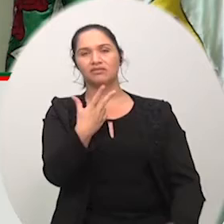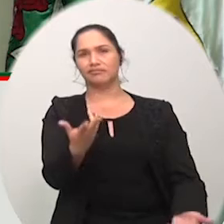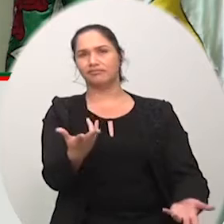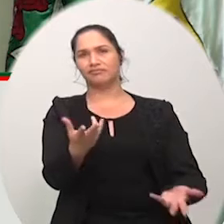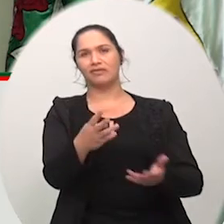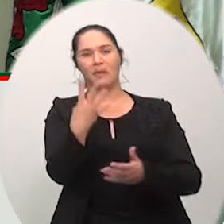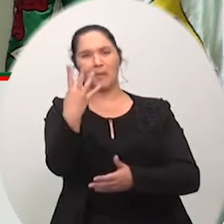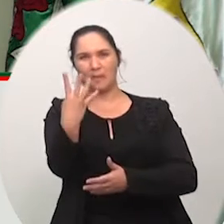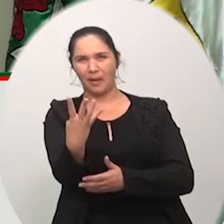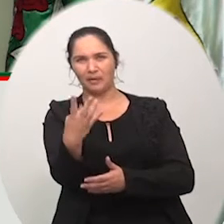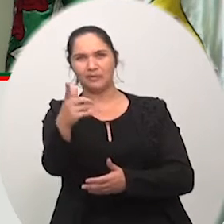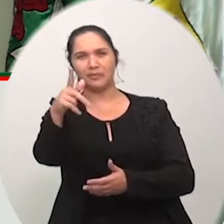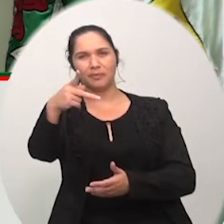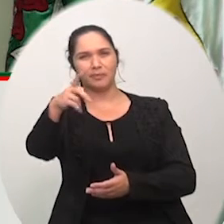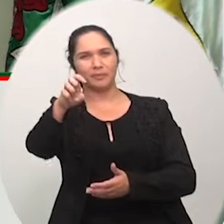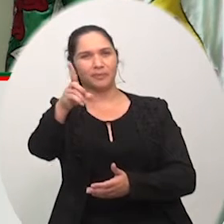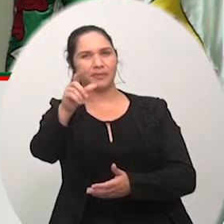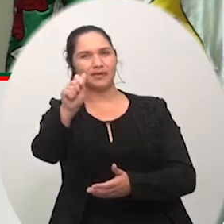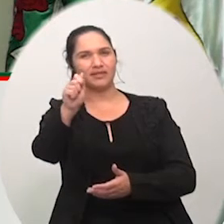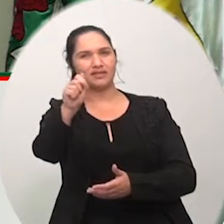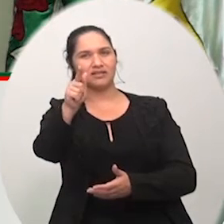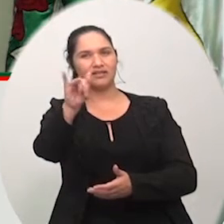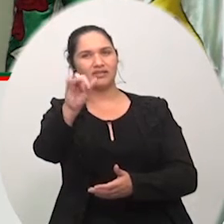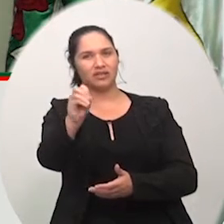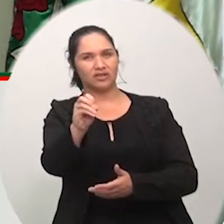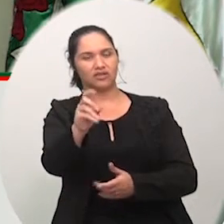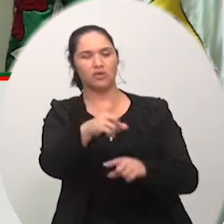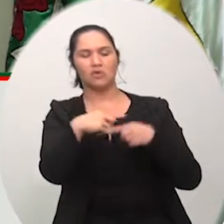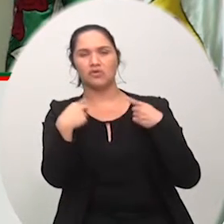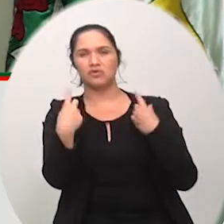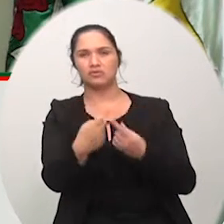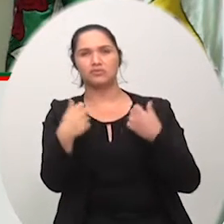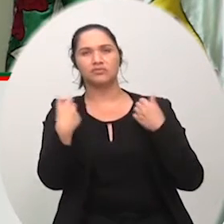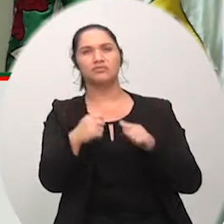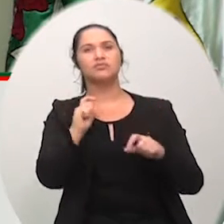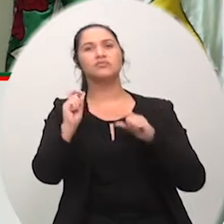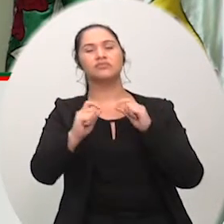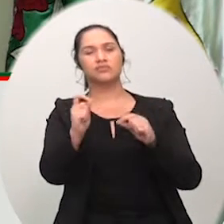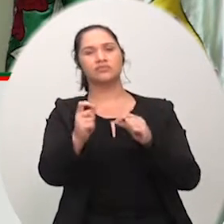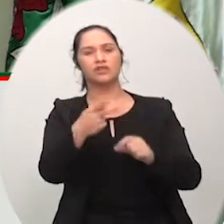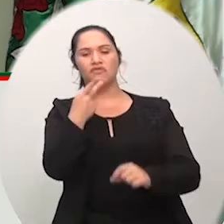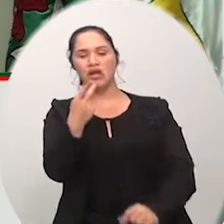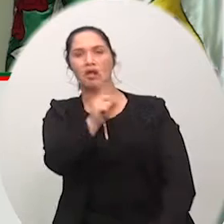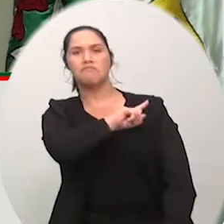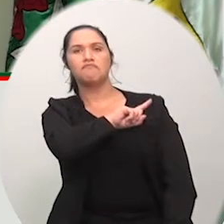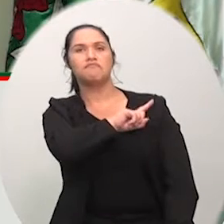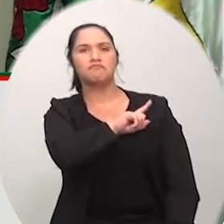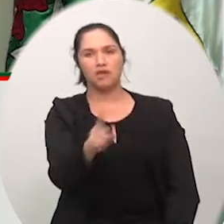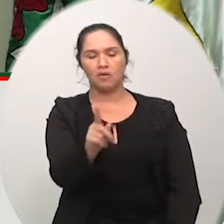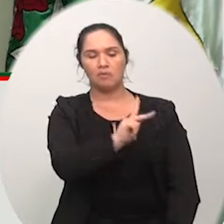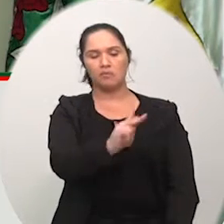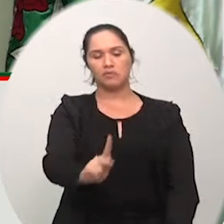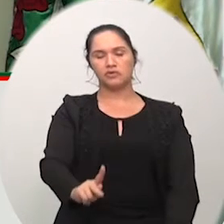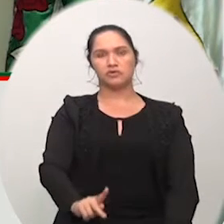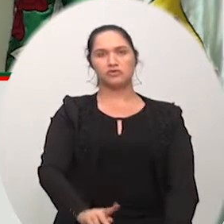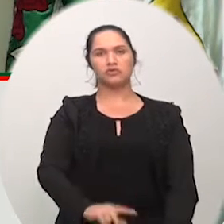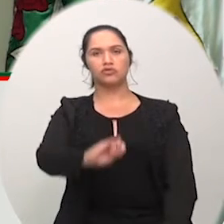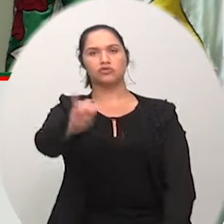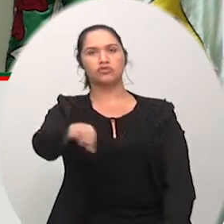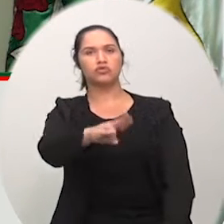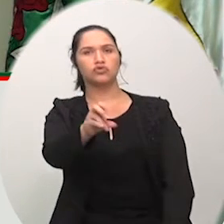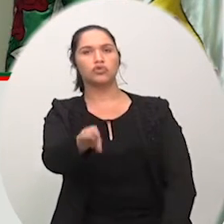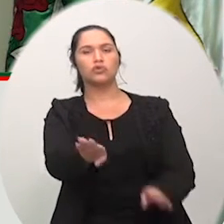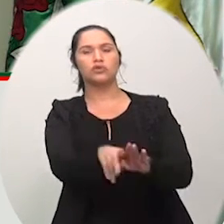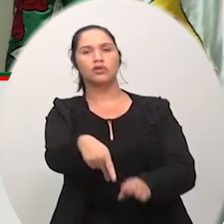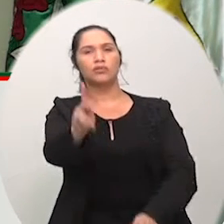pedágio esse é um absurdo a nossa região ela tem que realmente bem como foi colocada aqui o Júlio o presidente Júlio e o Júlio Caminho sempre falou temos que se reunir